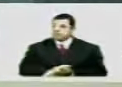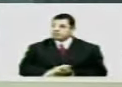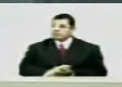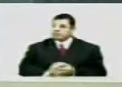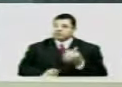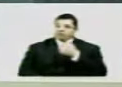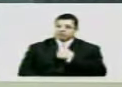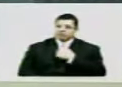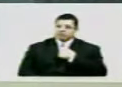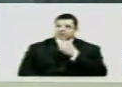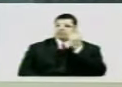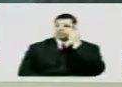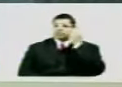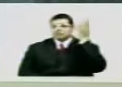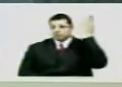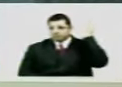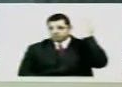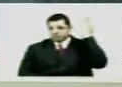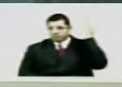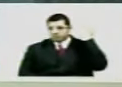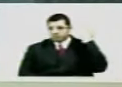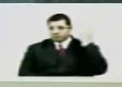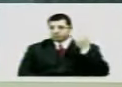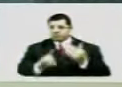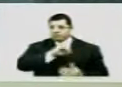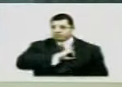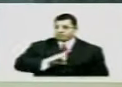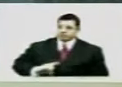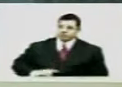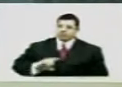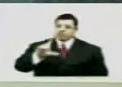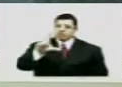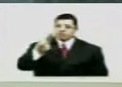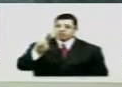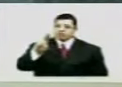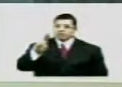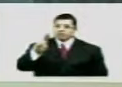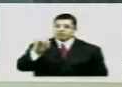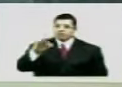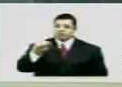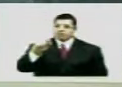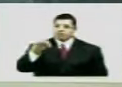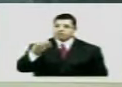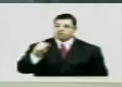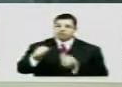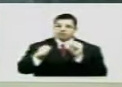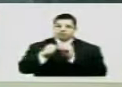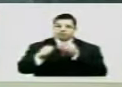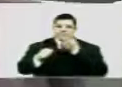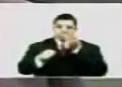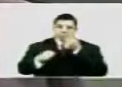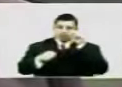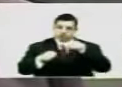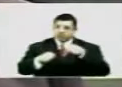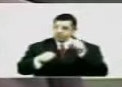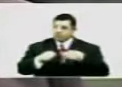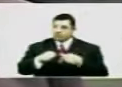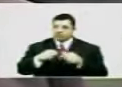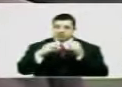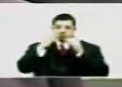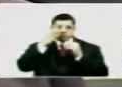Eu, alguns dias atrás, deputado Luiz Castro, fiz um discurso nesta tribuna